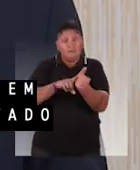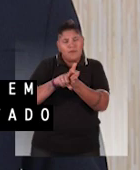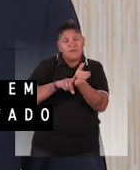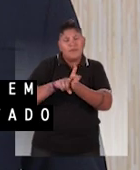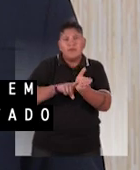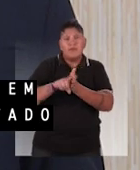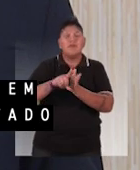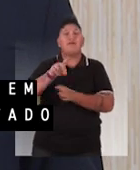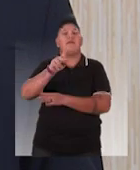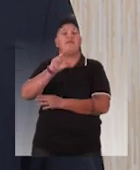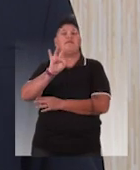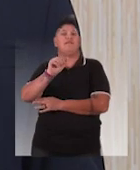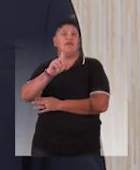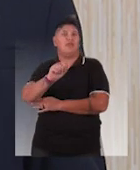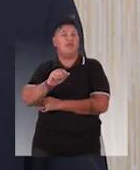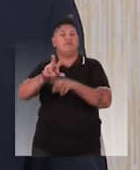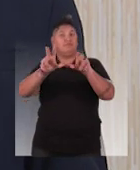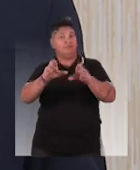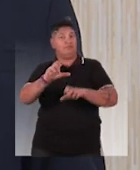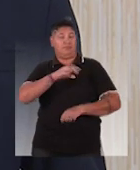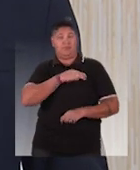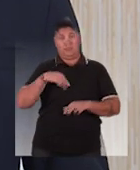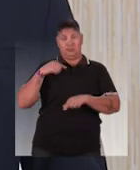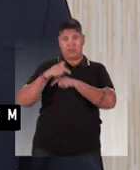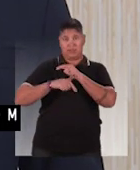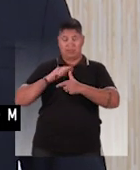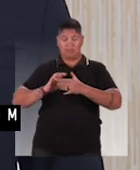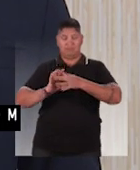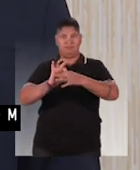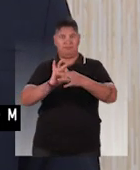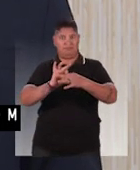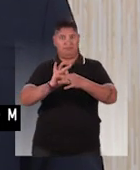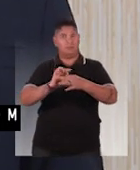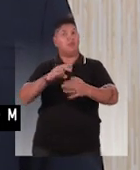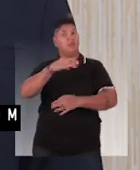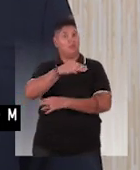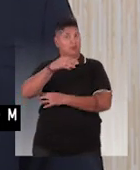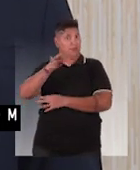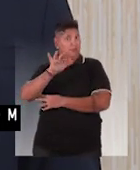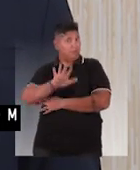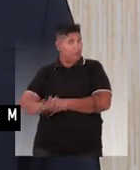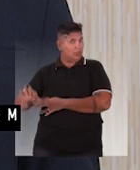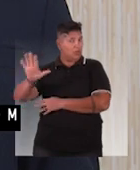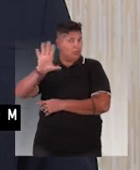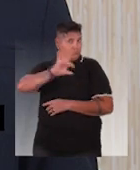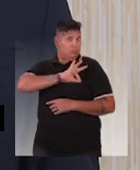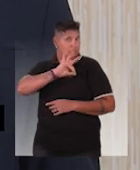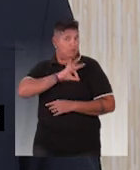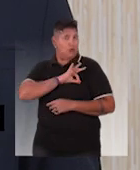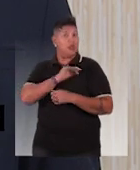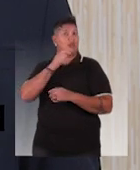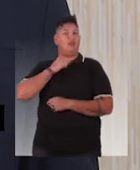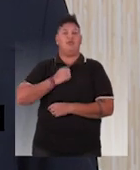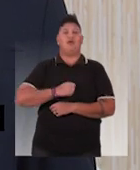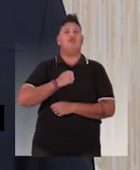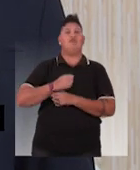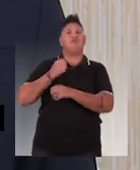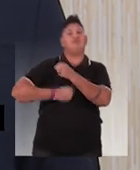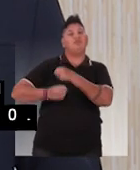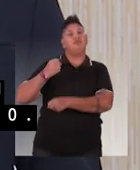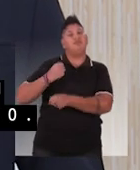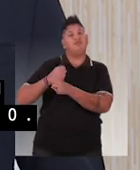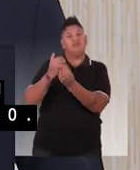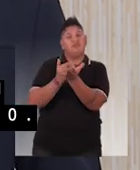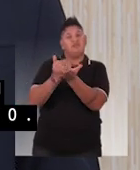Paulo, e é resultado da Operação Fada Madrinha, realizada pelo MPT em parceria com o Ministério Público Federal